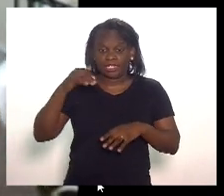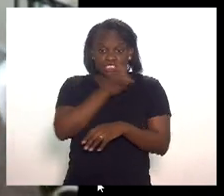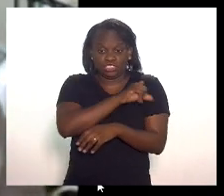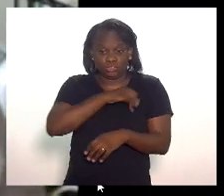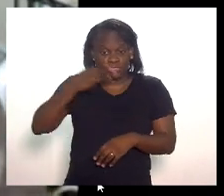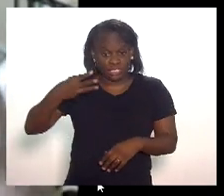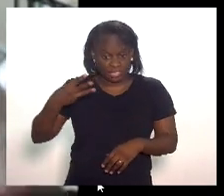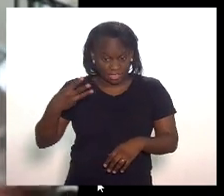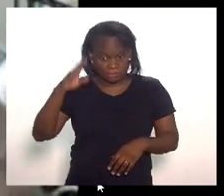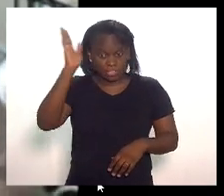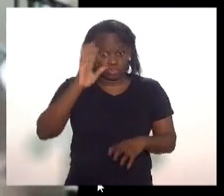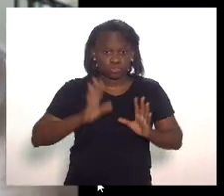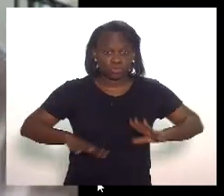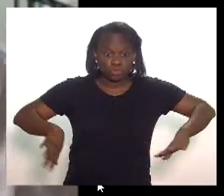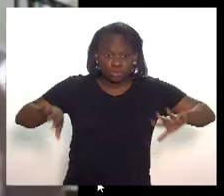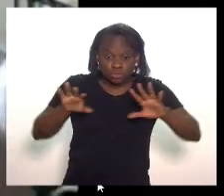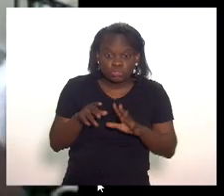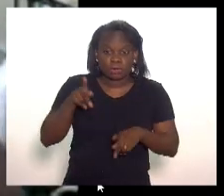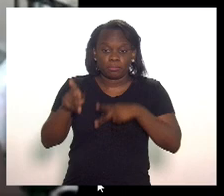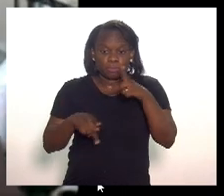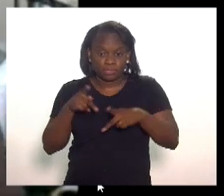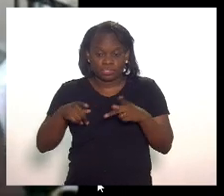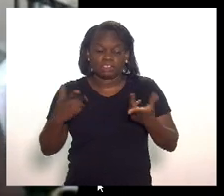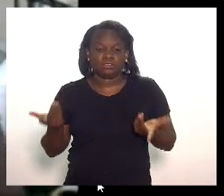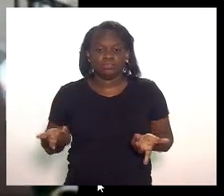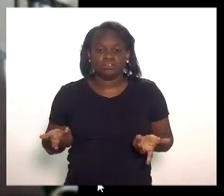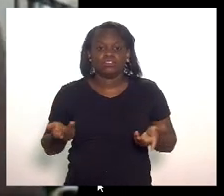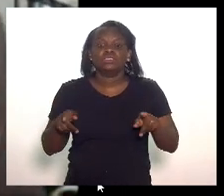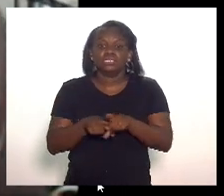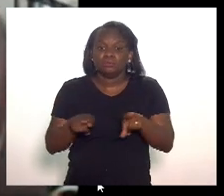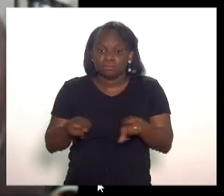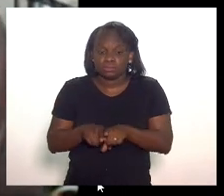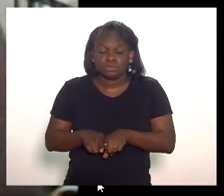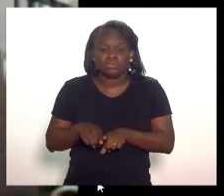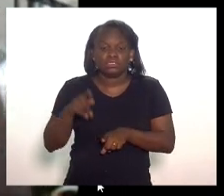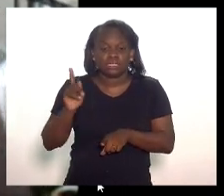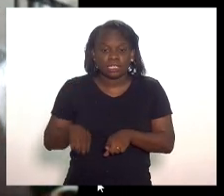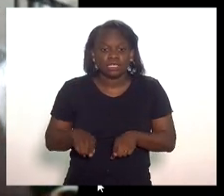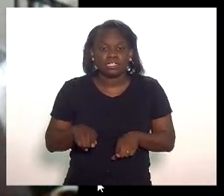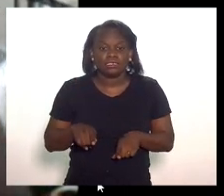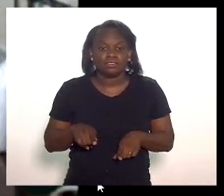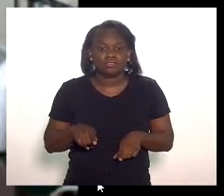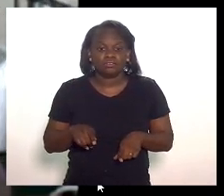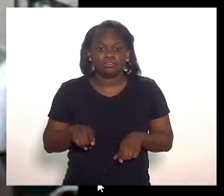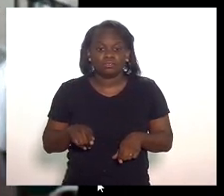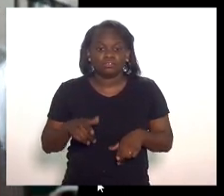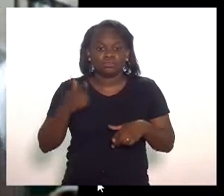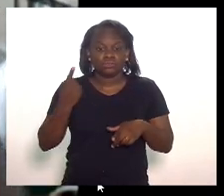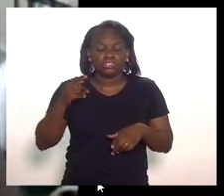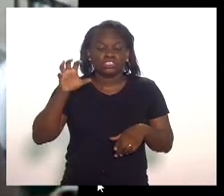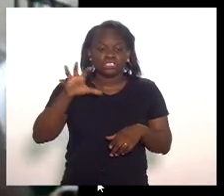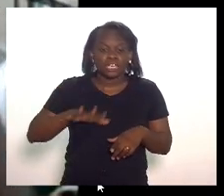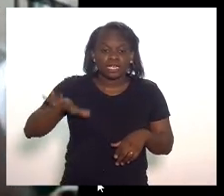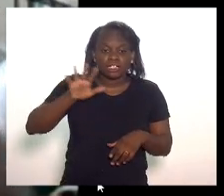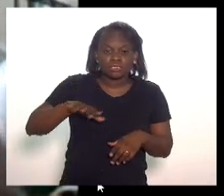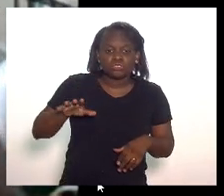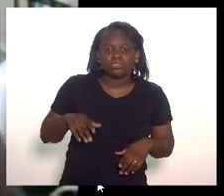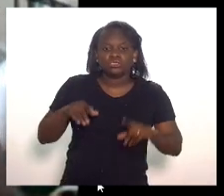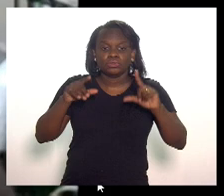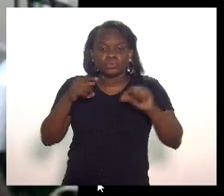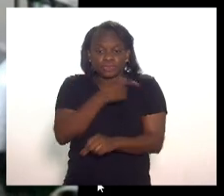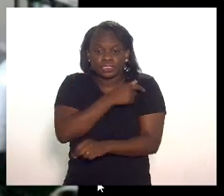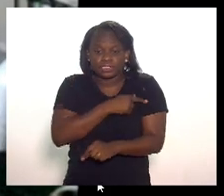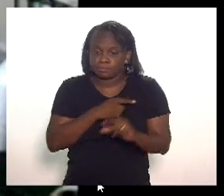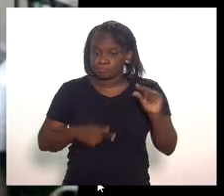proporcionalmente ao tamanho da população e é também ao mesmo tempo um dos estados com menores índices de